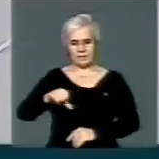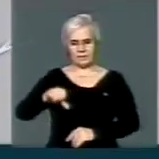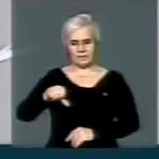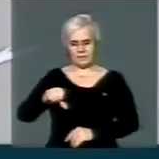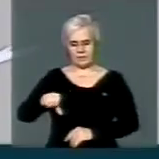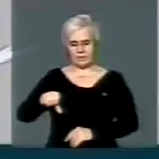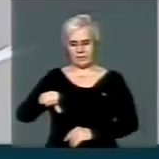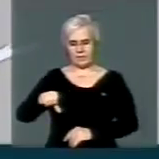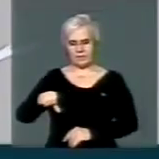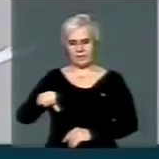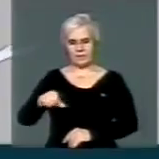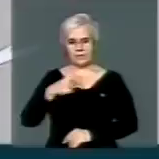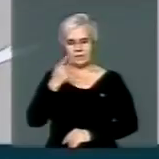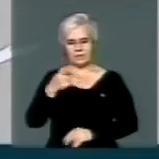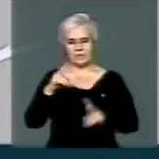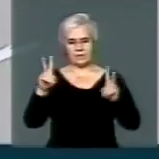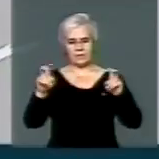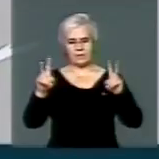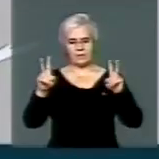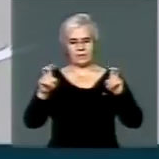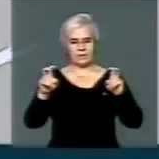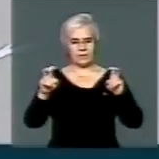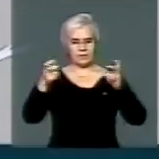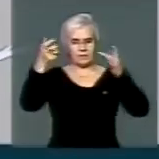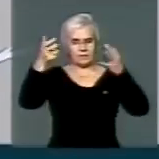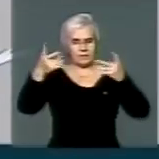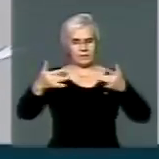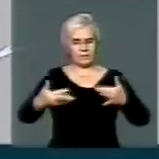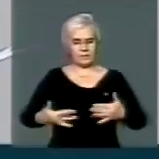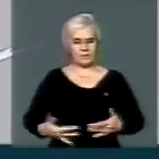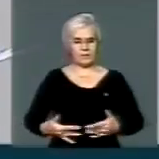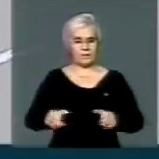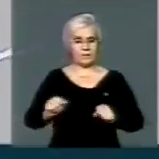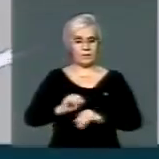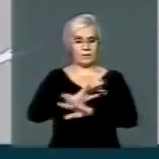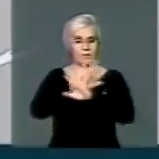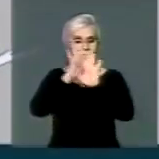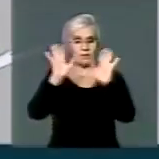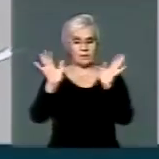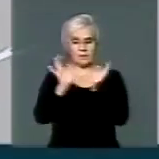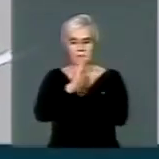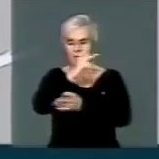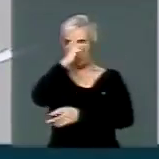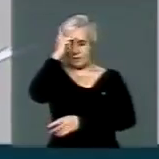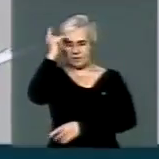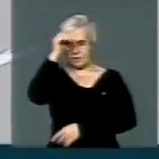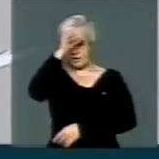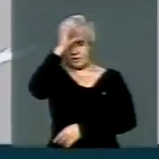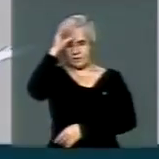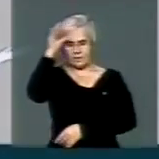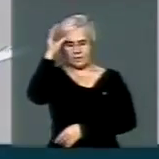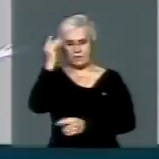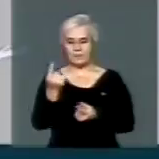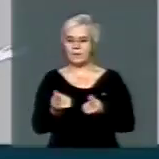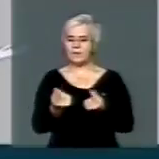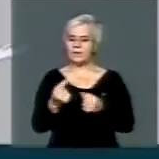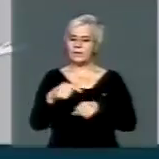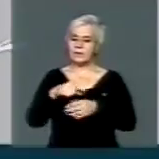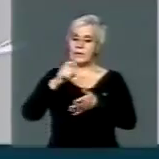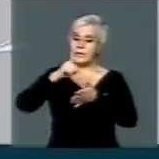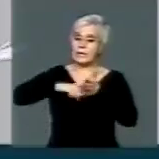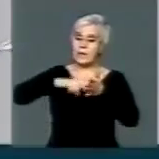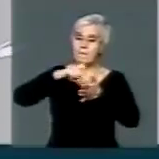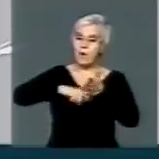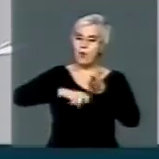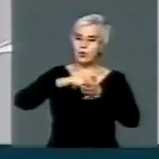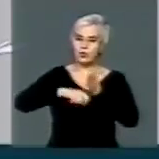Que dispõe sobre medidas de esclarecimento ao consumidor quanto à carga tributária